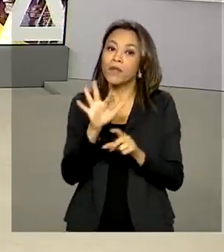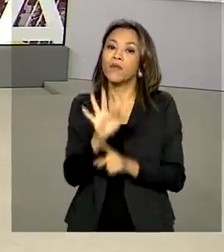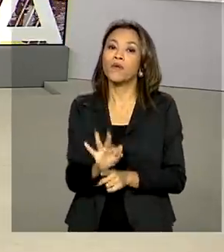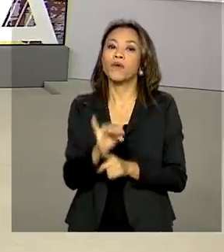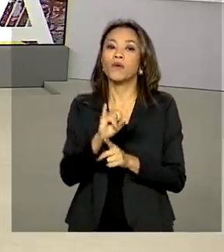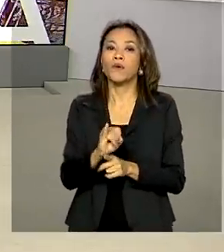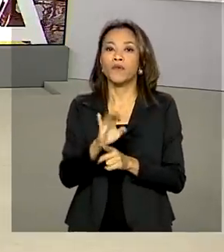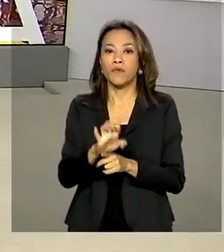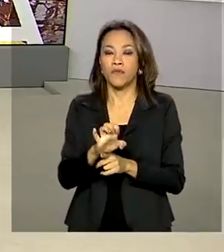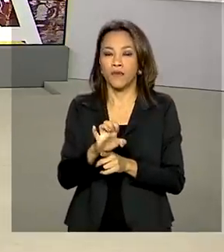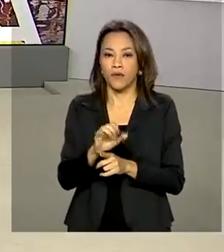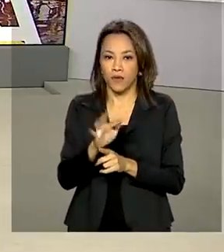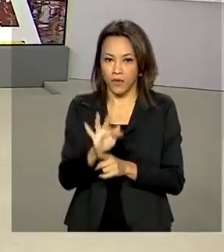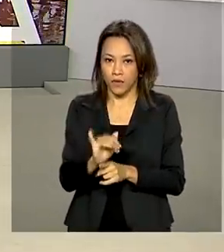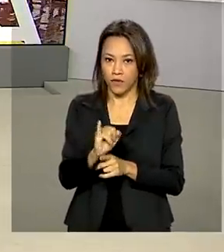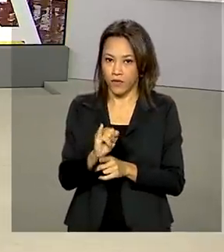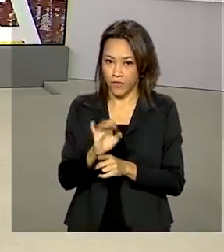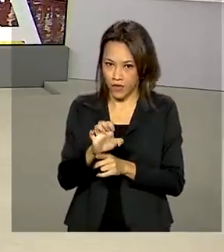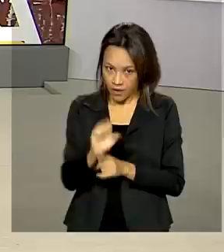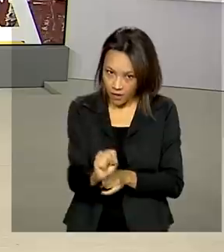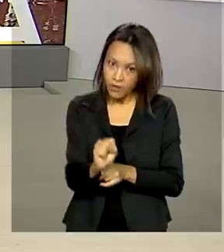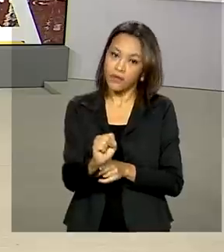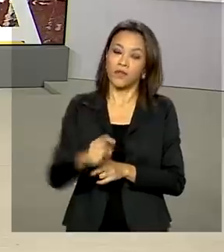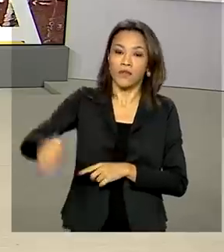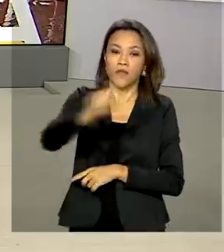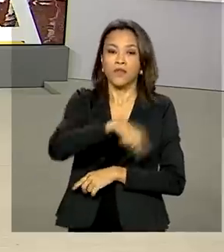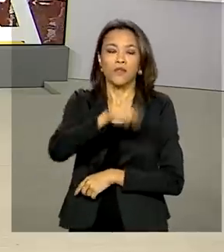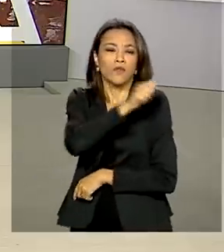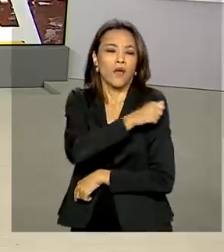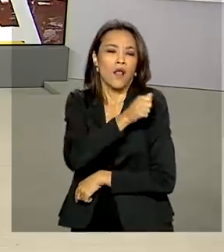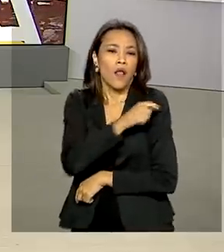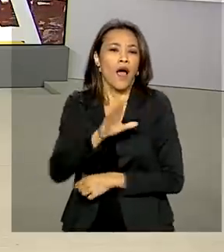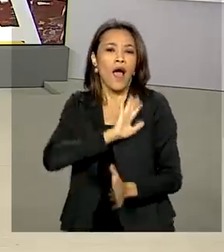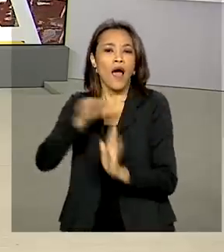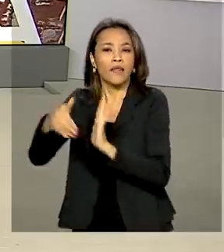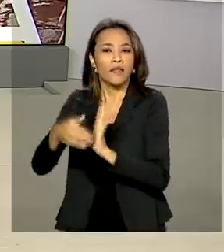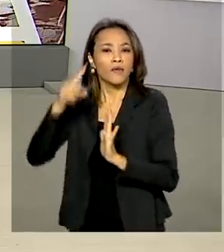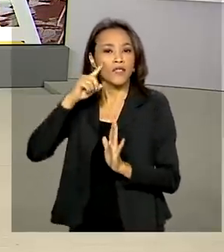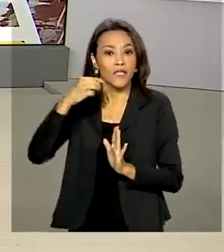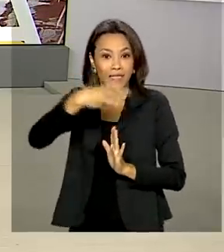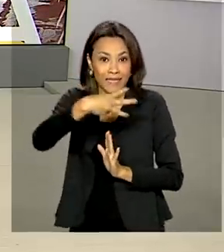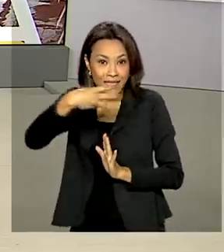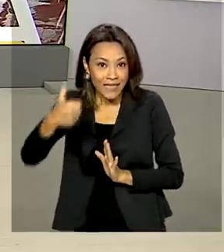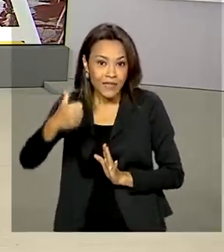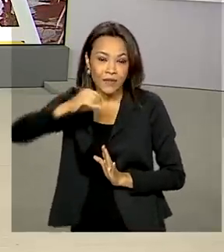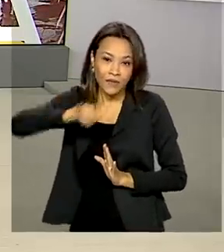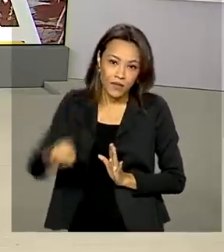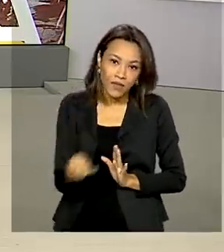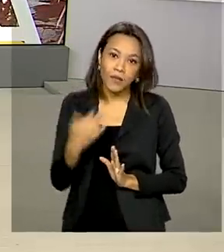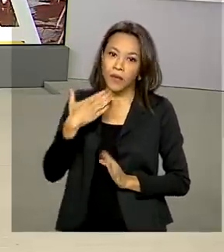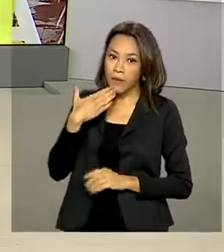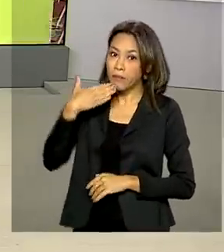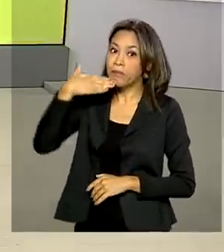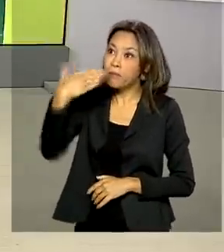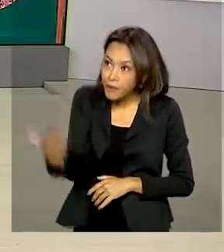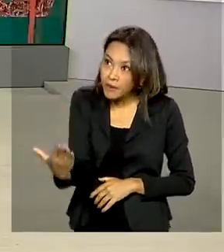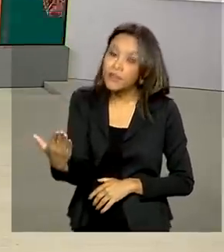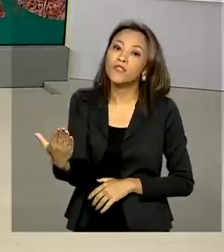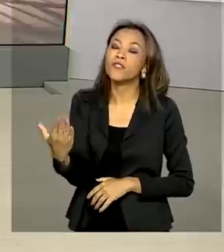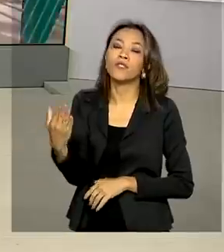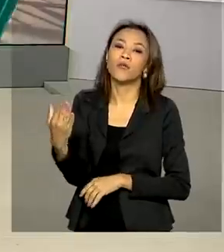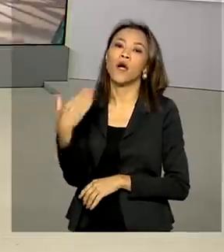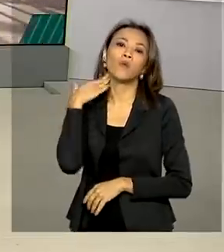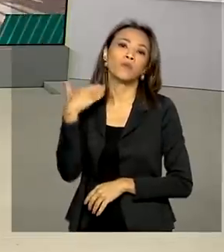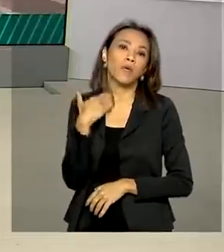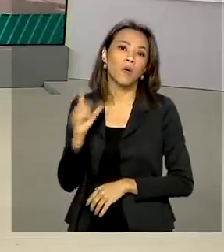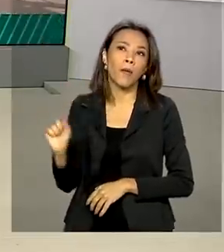Financiamento Estudantil. Os estudantes têm agora, até o dia 31 de janeiro, para solicitar diretamente ao agente financeiro